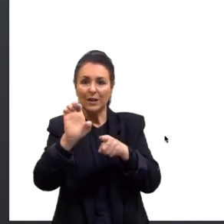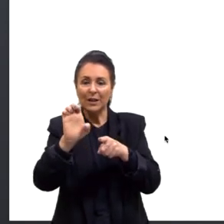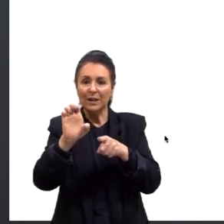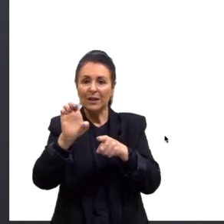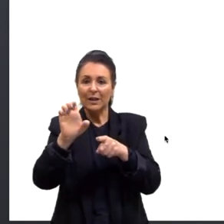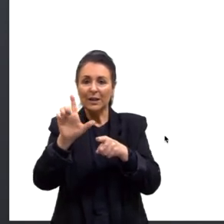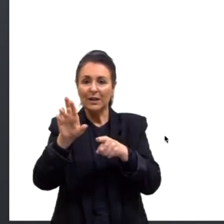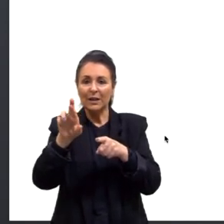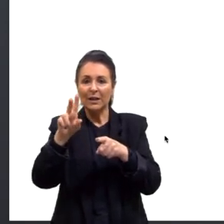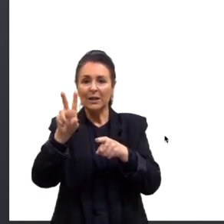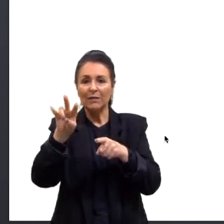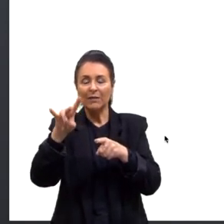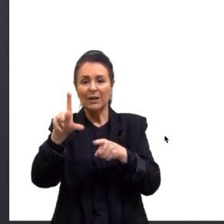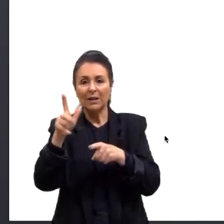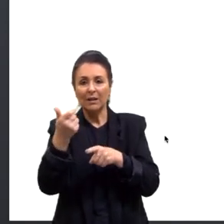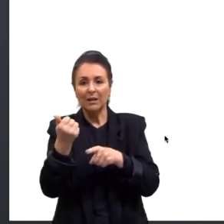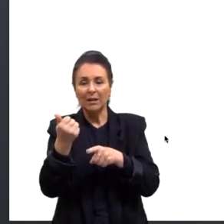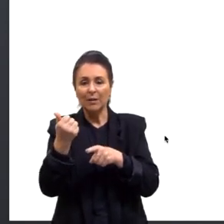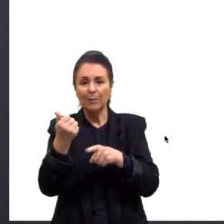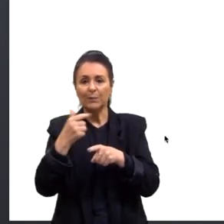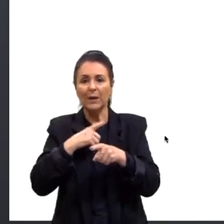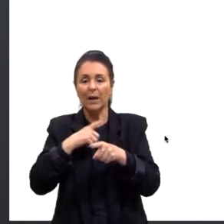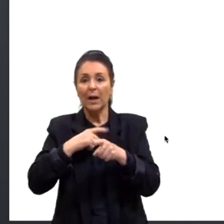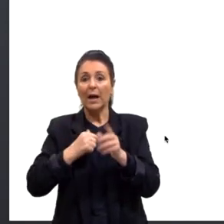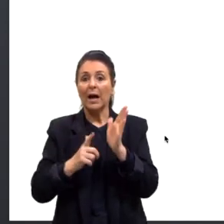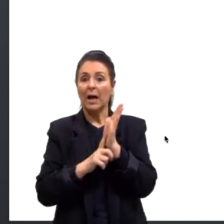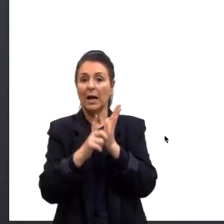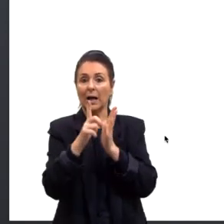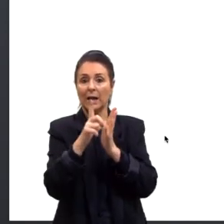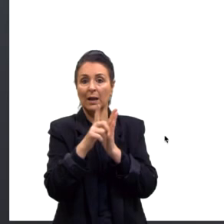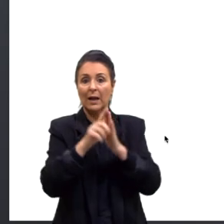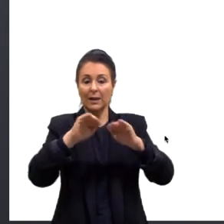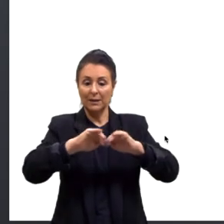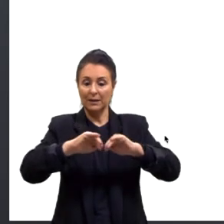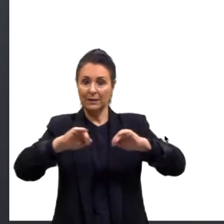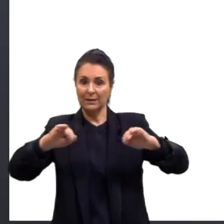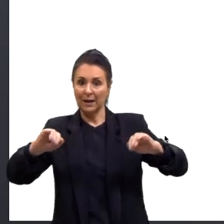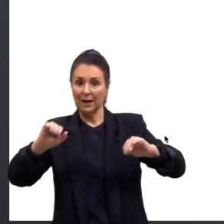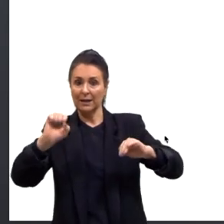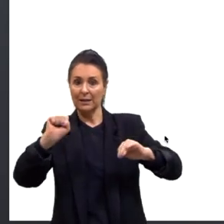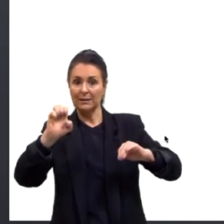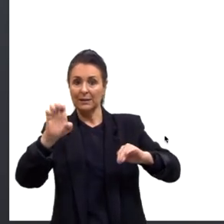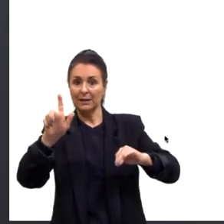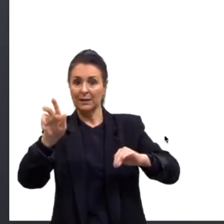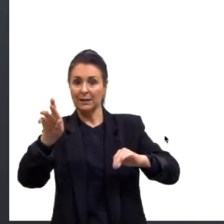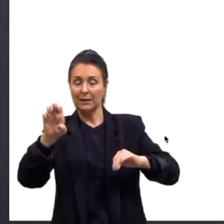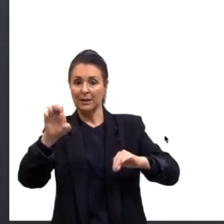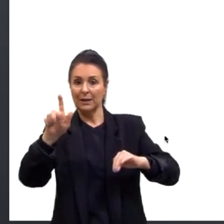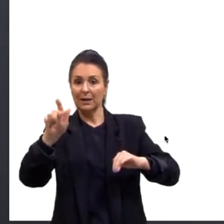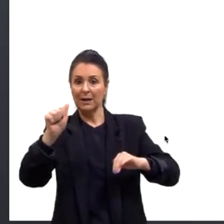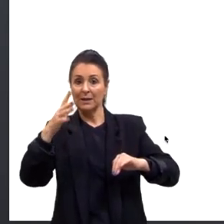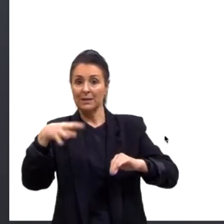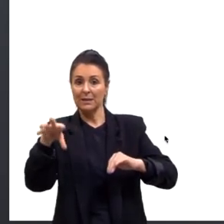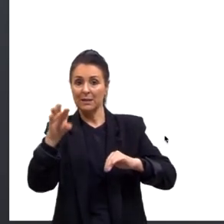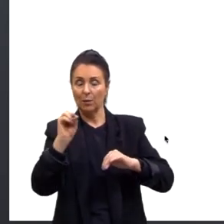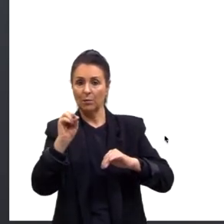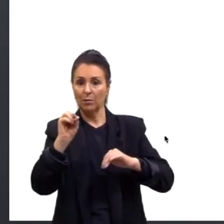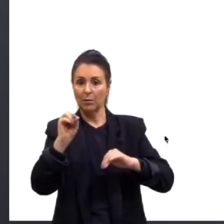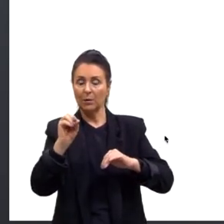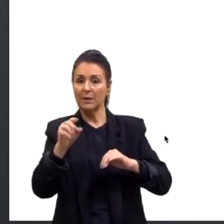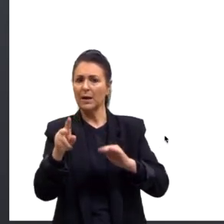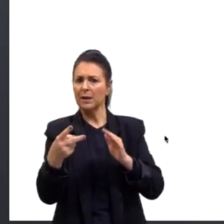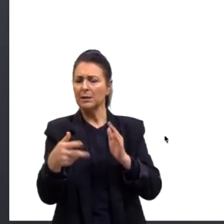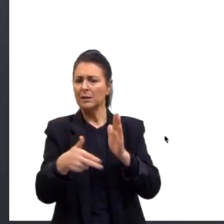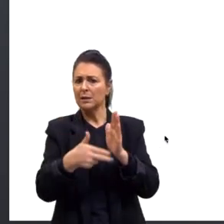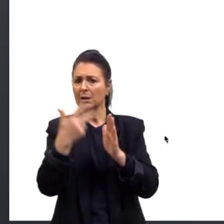que é a da segregação, a primeira lei, e a da segregação independente, que é a sua segunda lei.